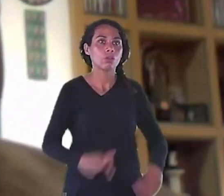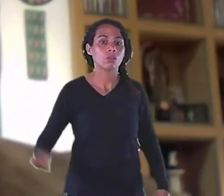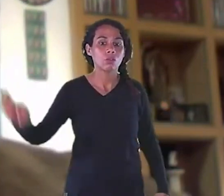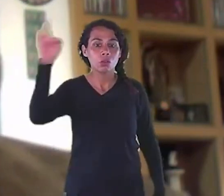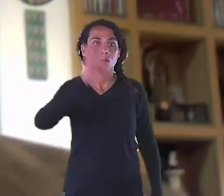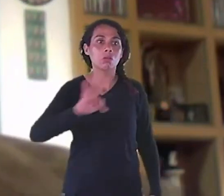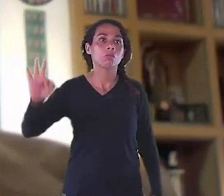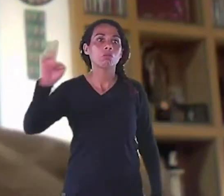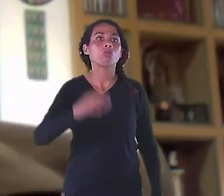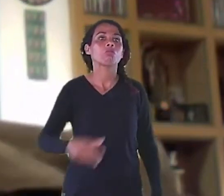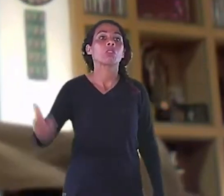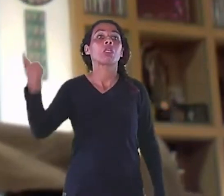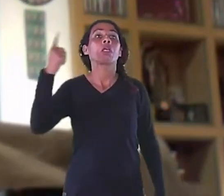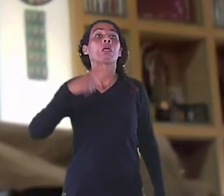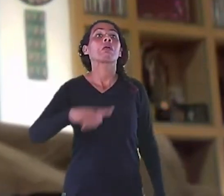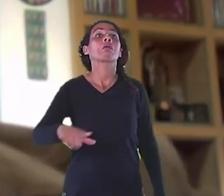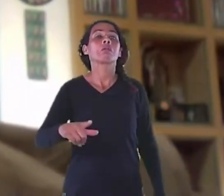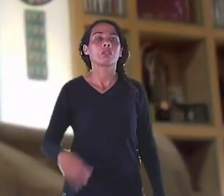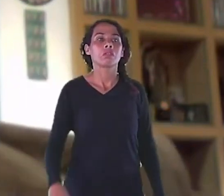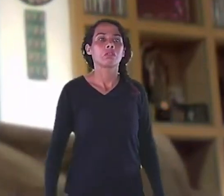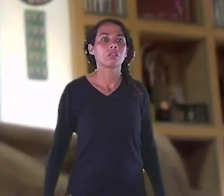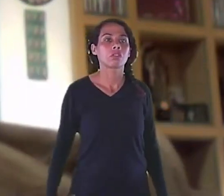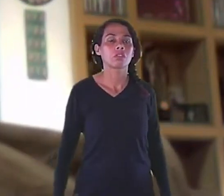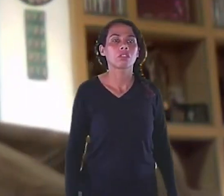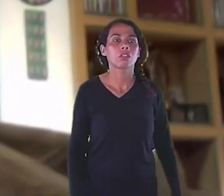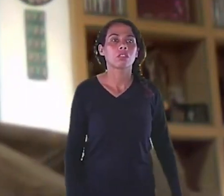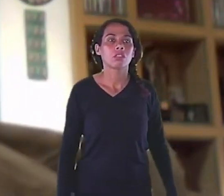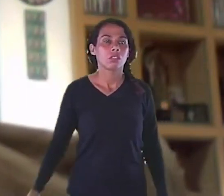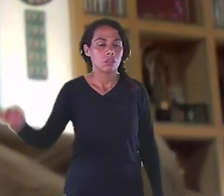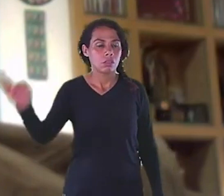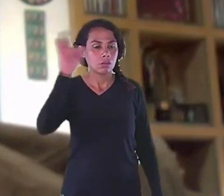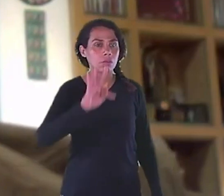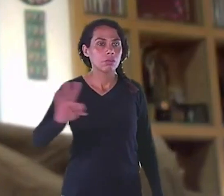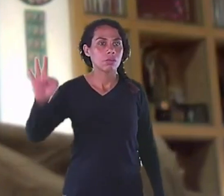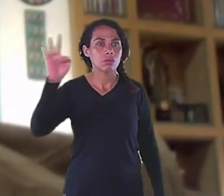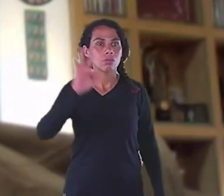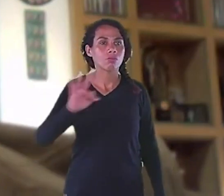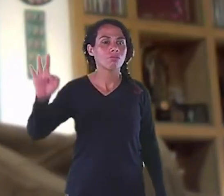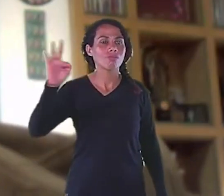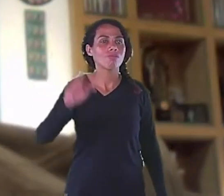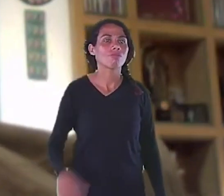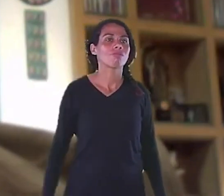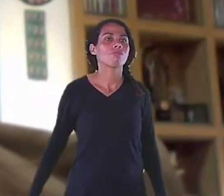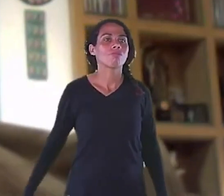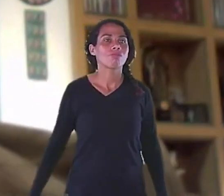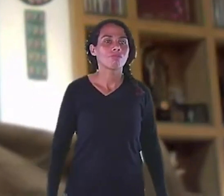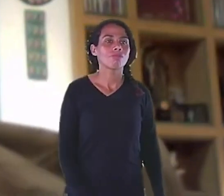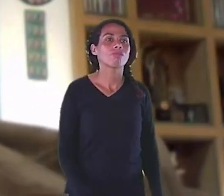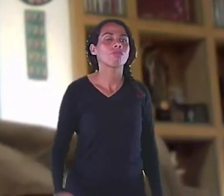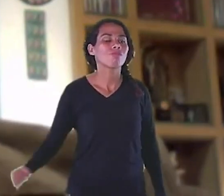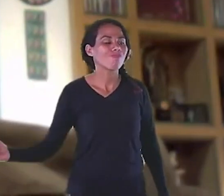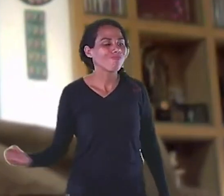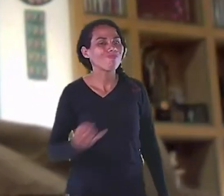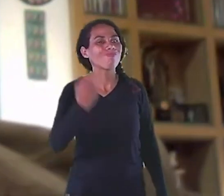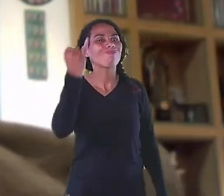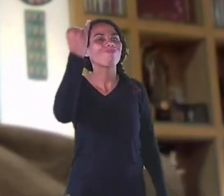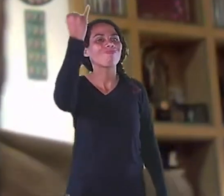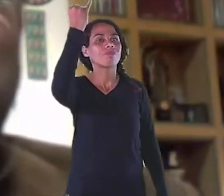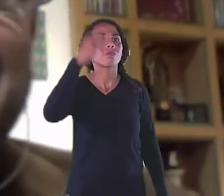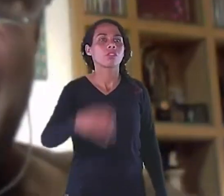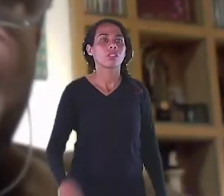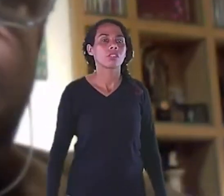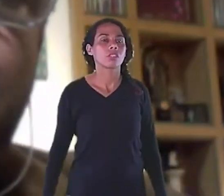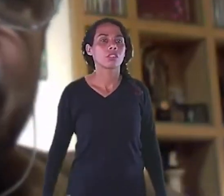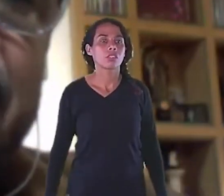A universidade hoje Vai do Triângulo Mineiro Que é o pontal O portal O portal Do Triângulo